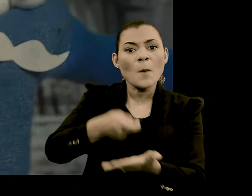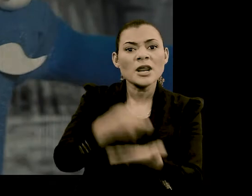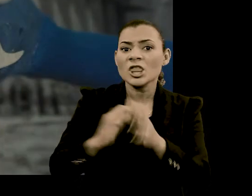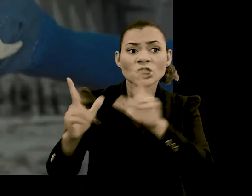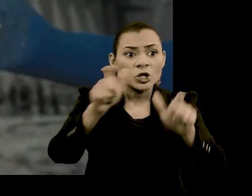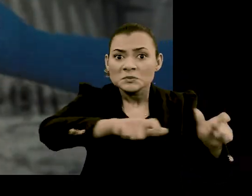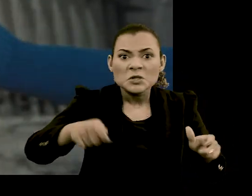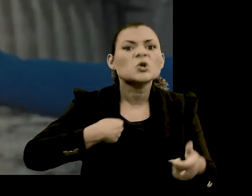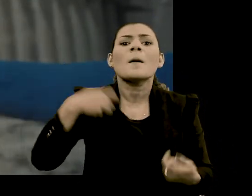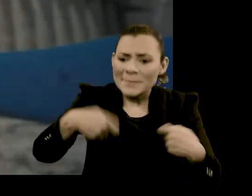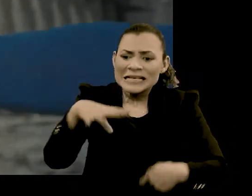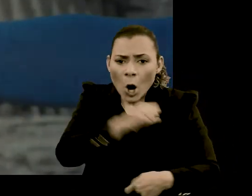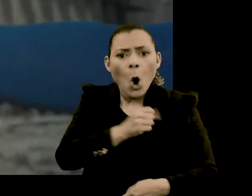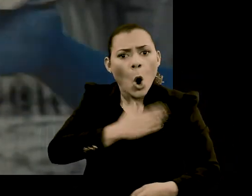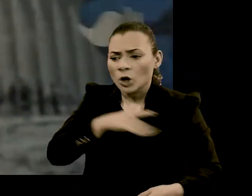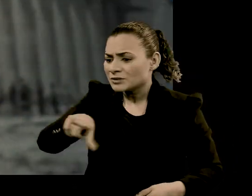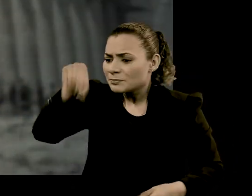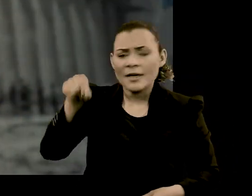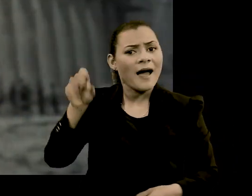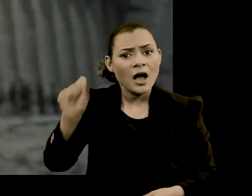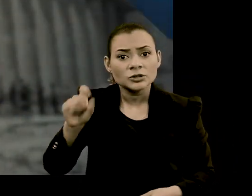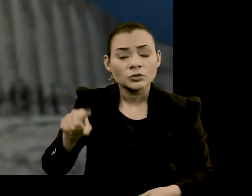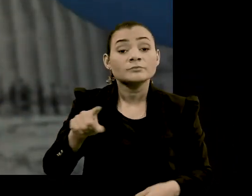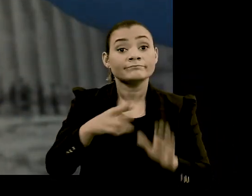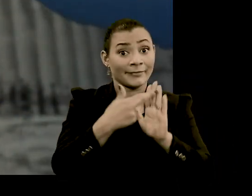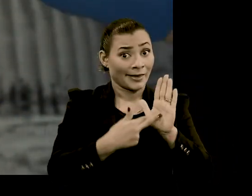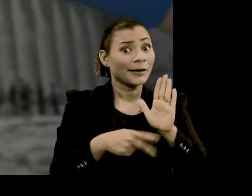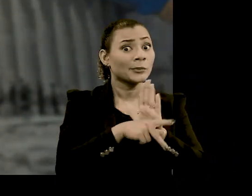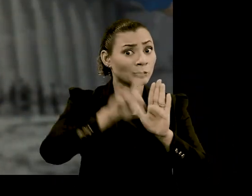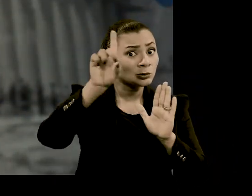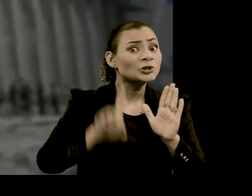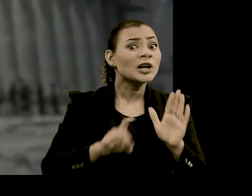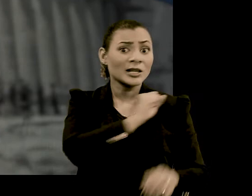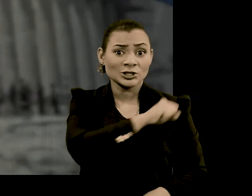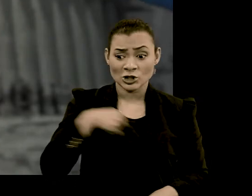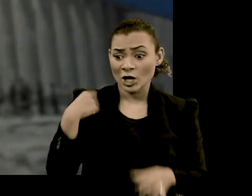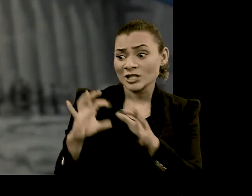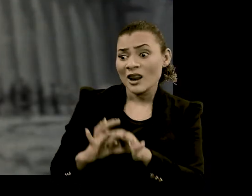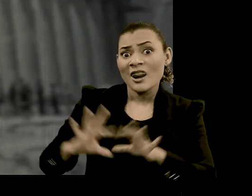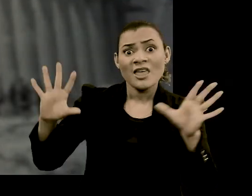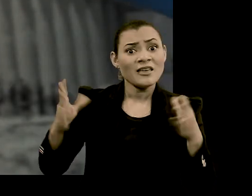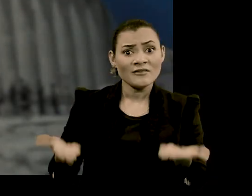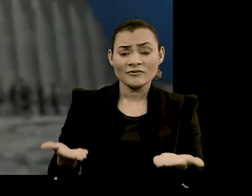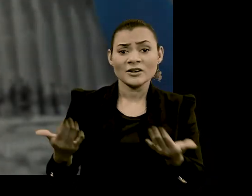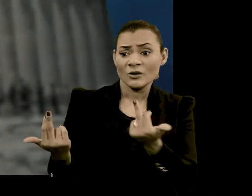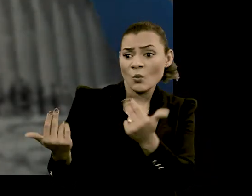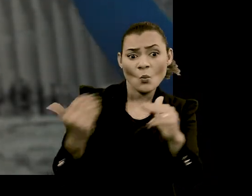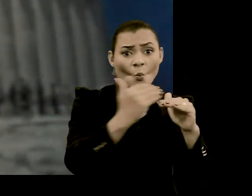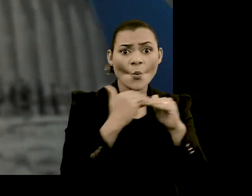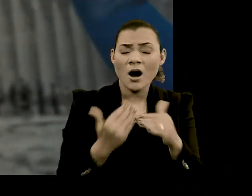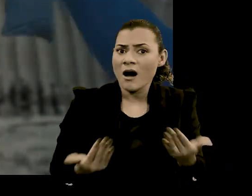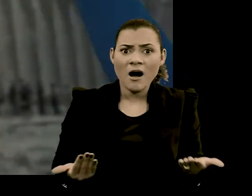Obrigando todos a gostarem de azul Ele vai violar o direito de Sócrates De ser tratado como